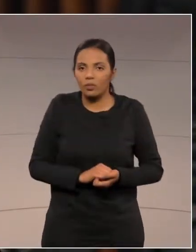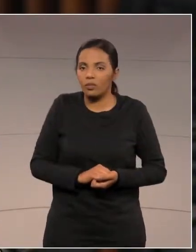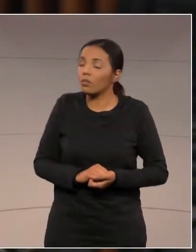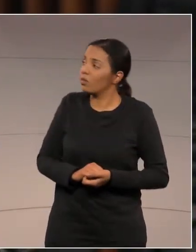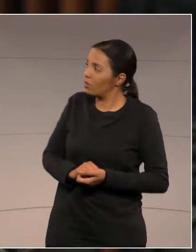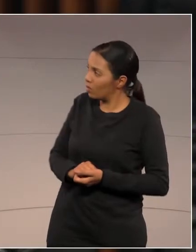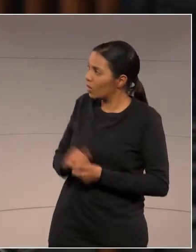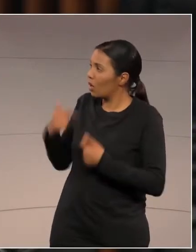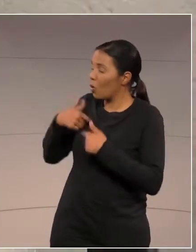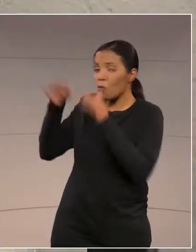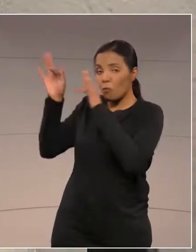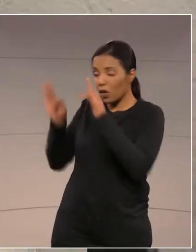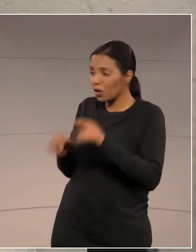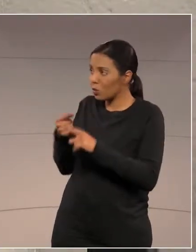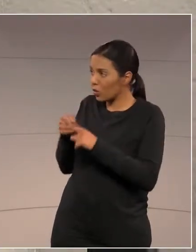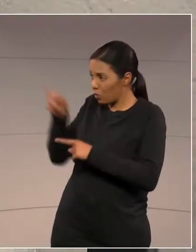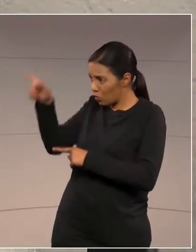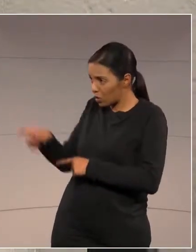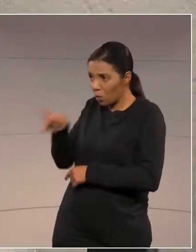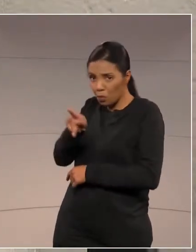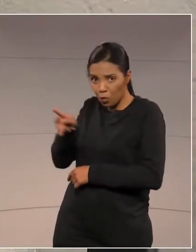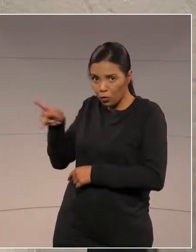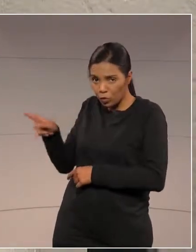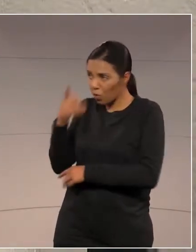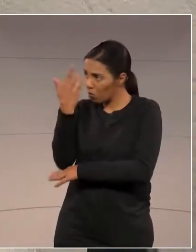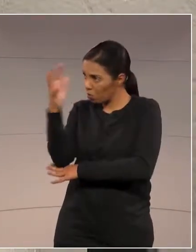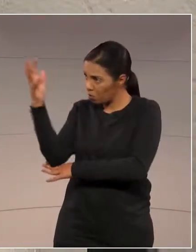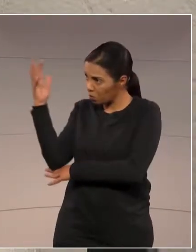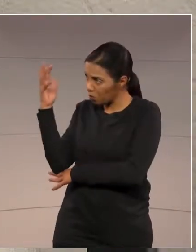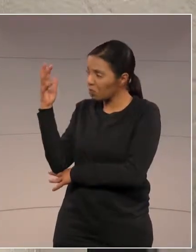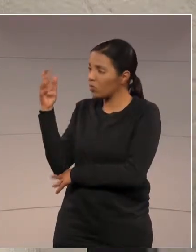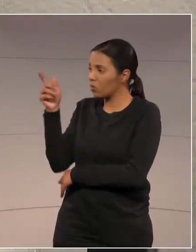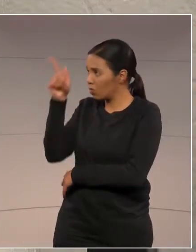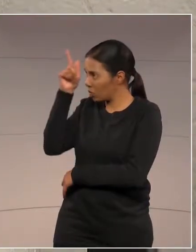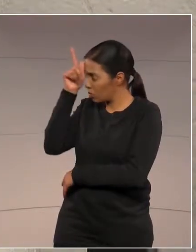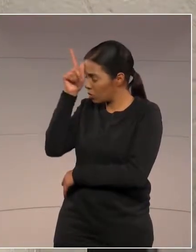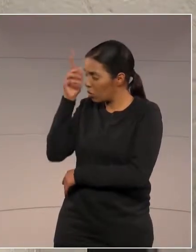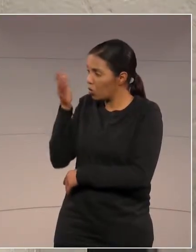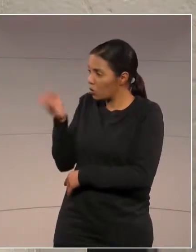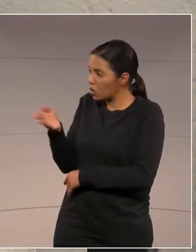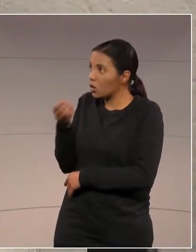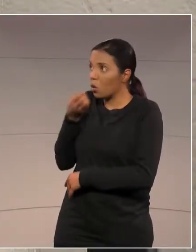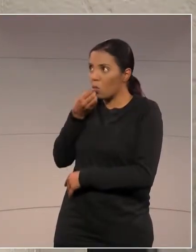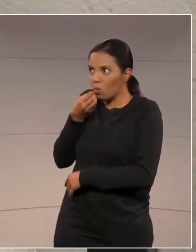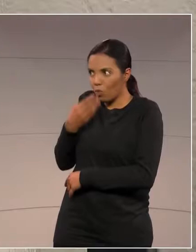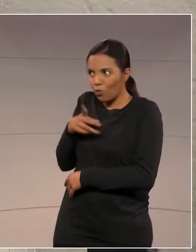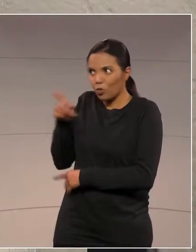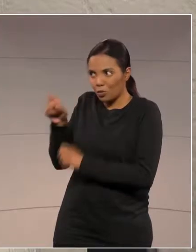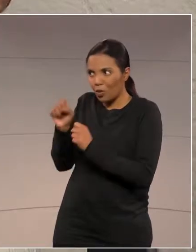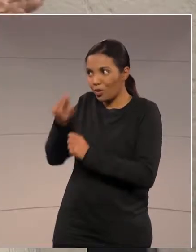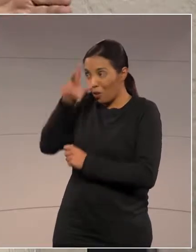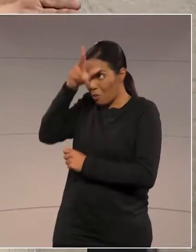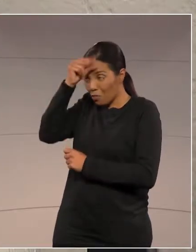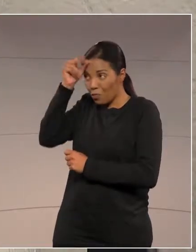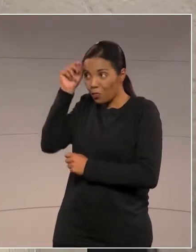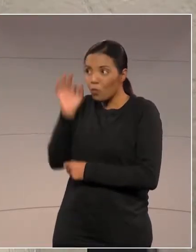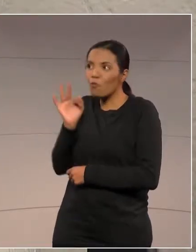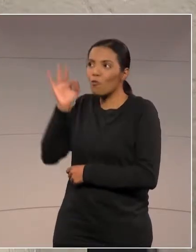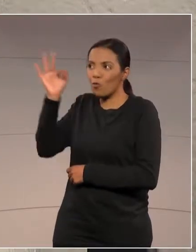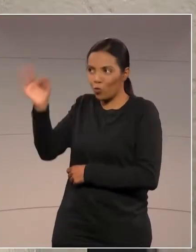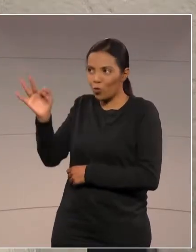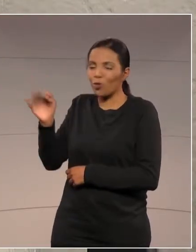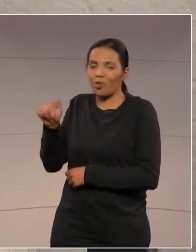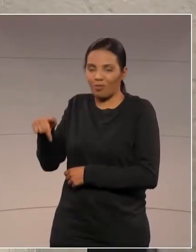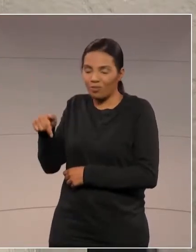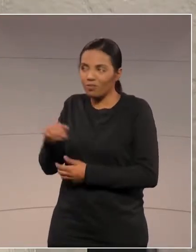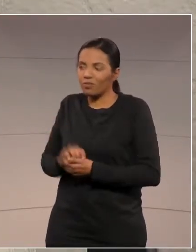um professor do meio ambiente como o senhor, vossa excelência, deputado Goura, que é um forte concorrente da Prefeitura de Curitiba. Meu professor